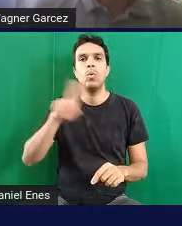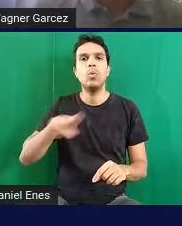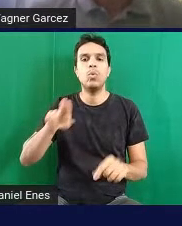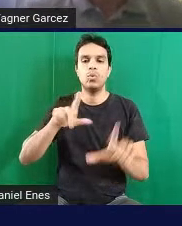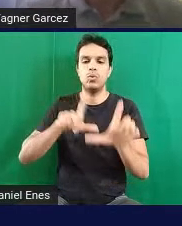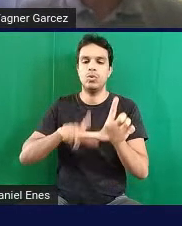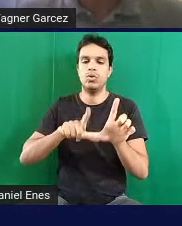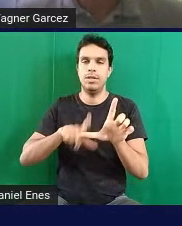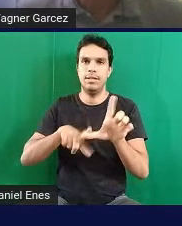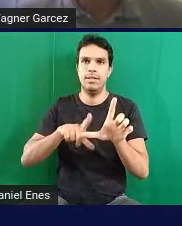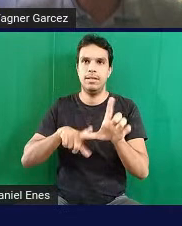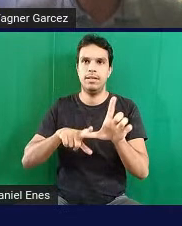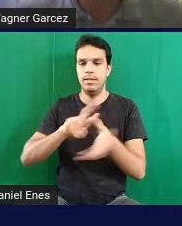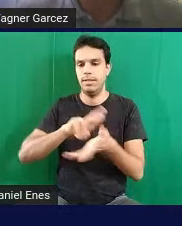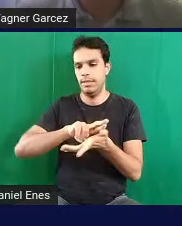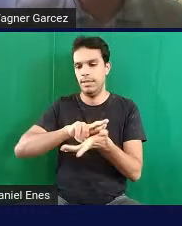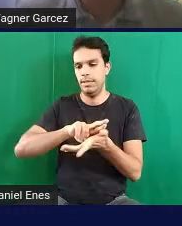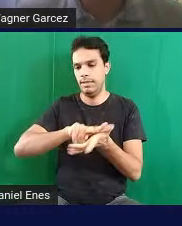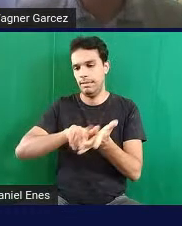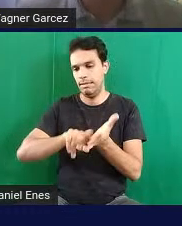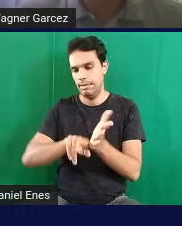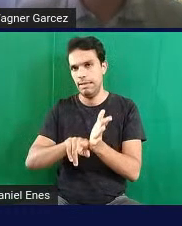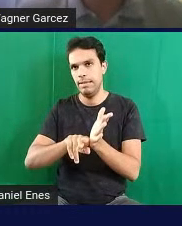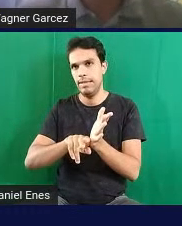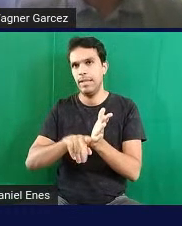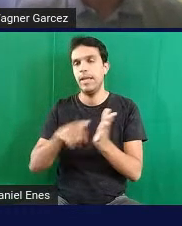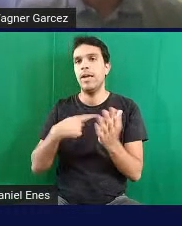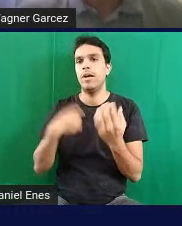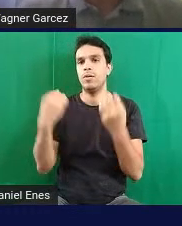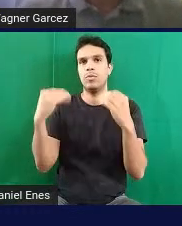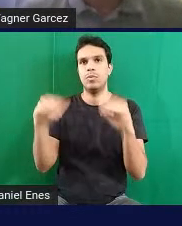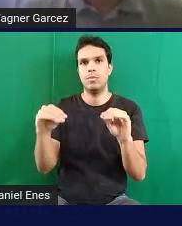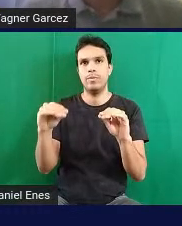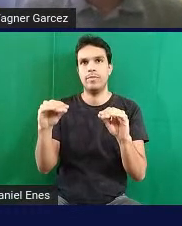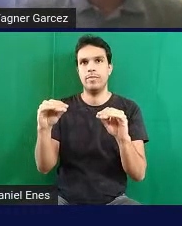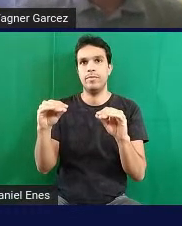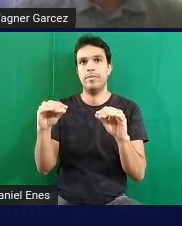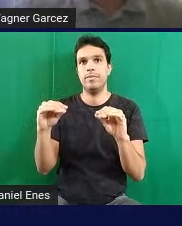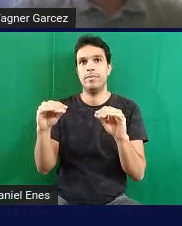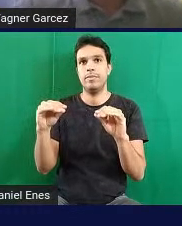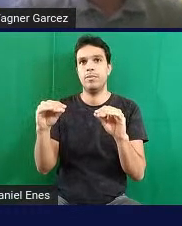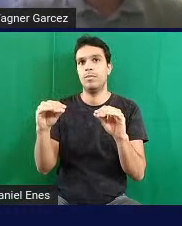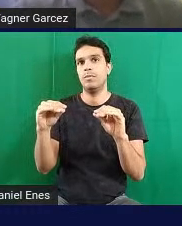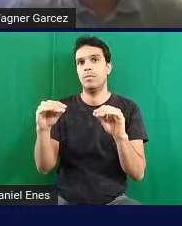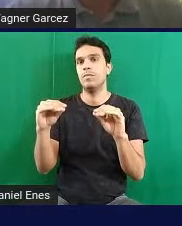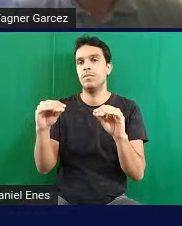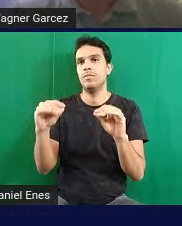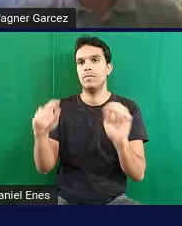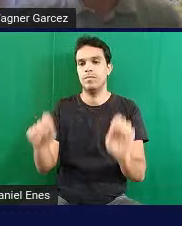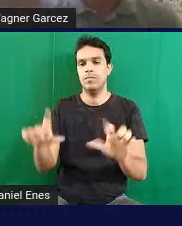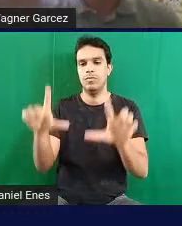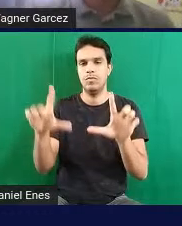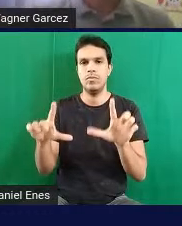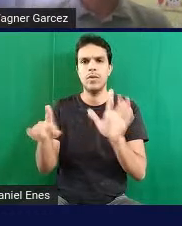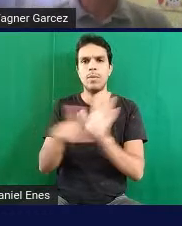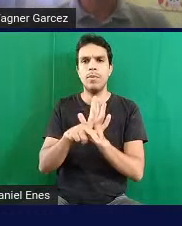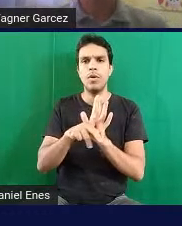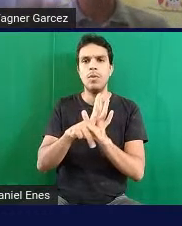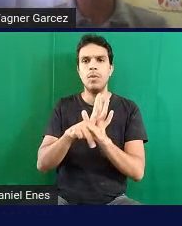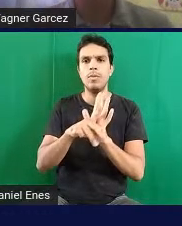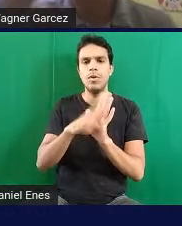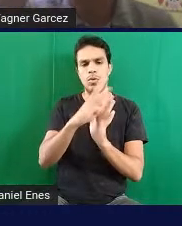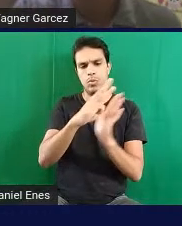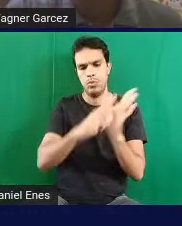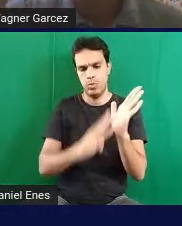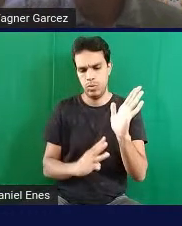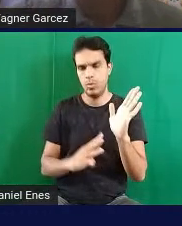coloquei uma tela do Word que eu escrevi aqui,